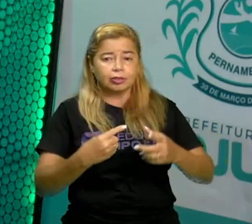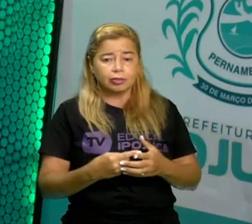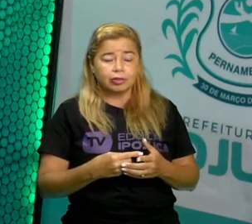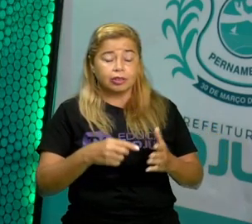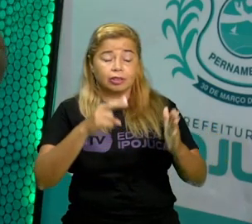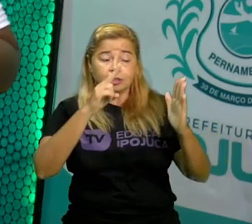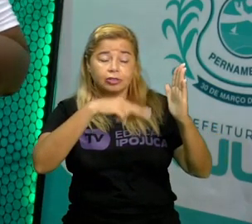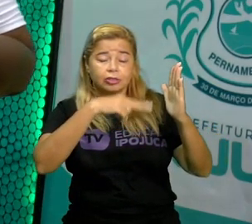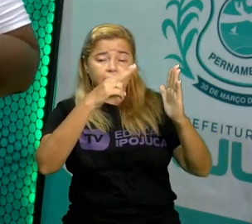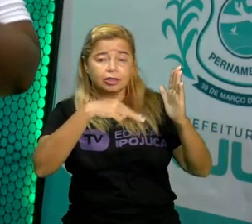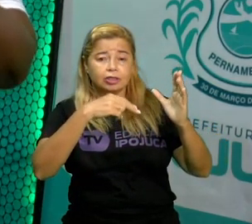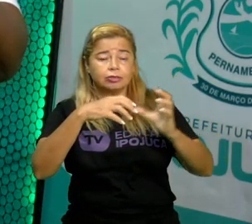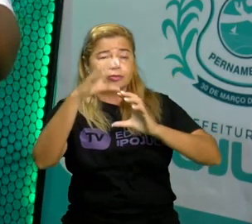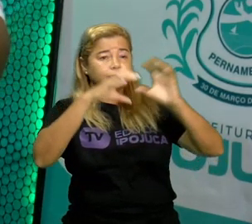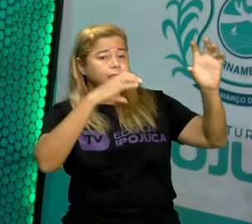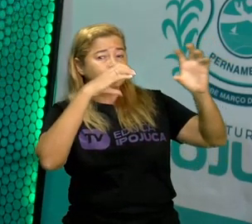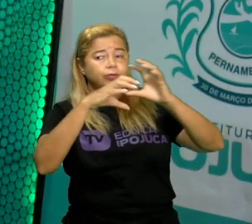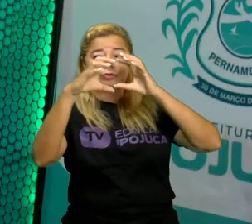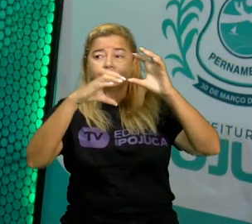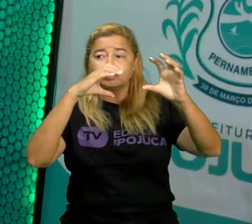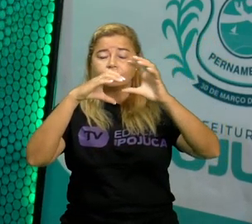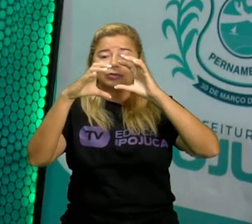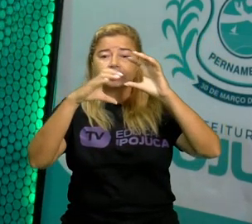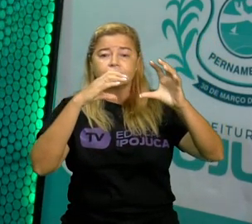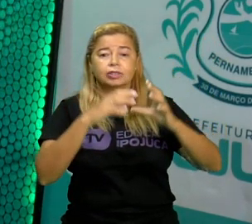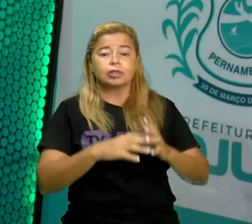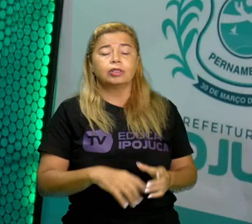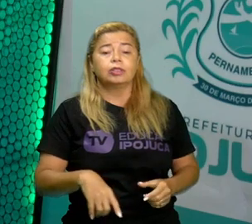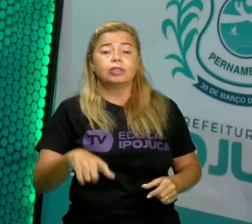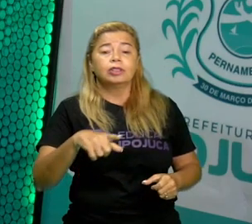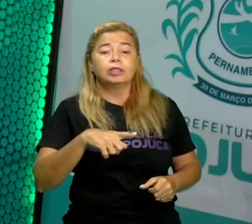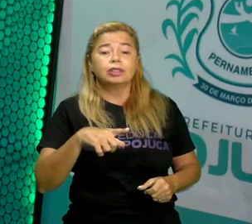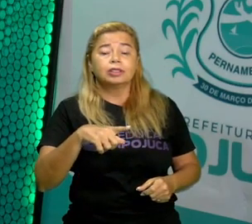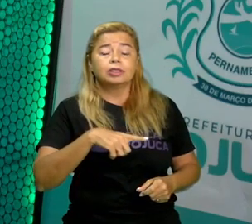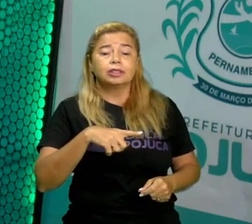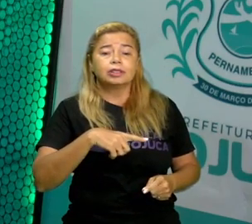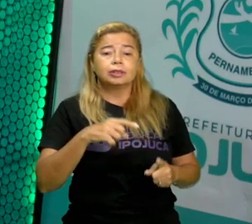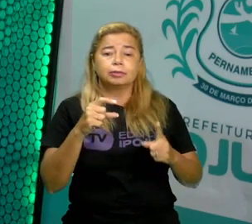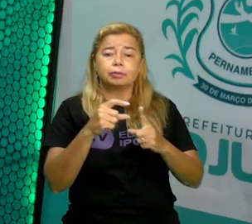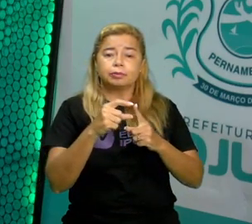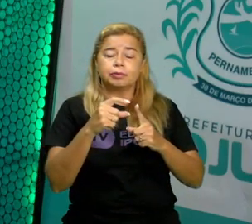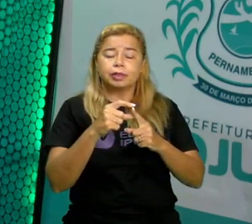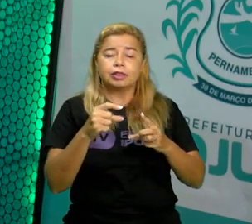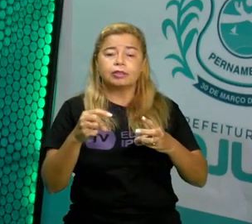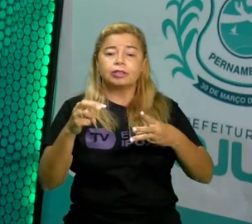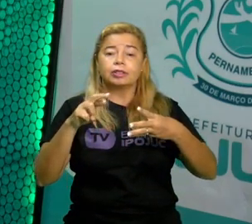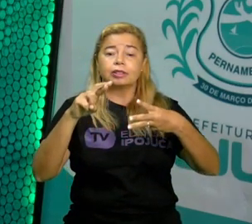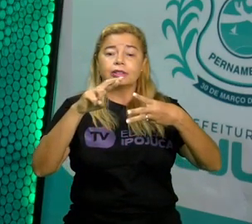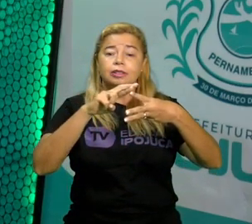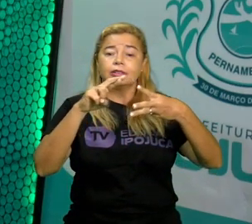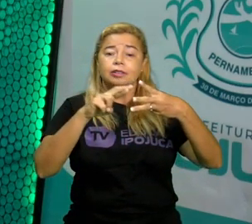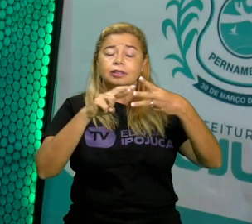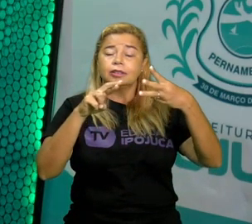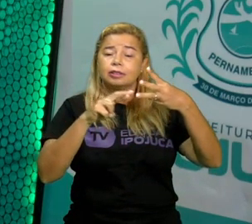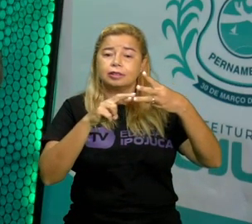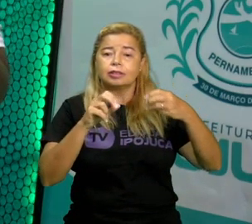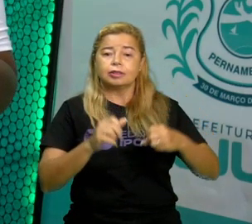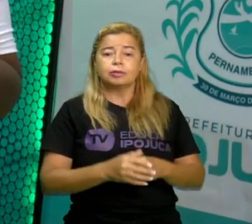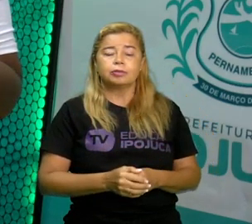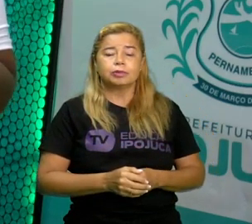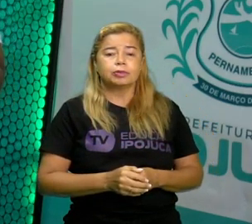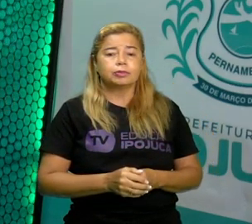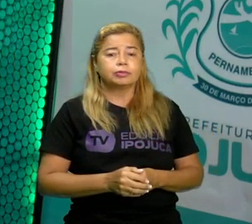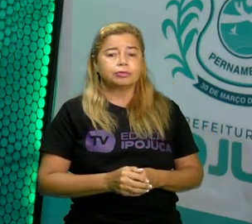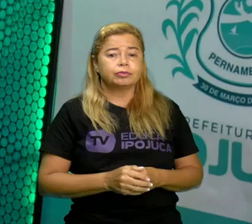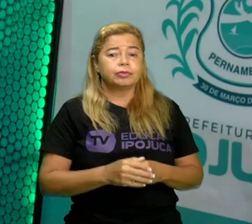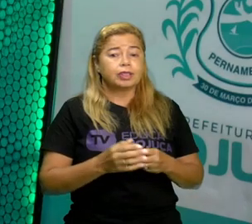ler, de cantarolar, existem palavras que rimam uma